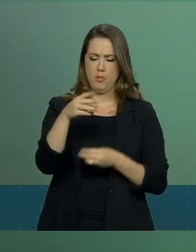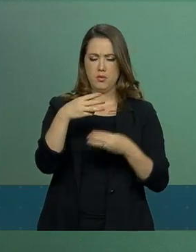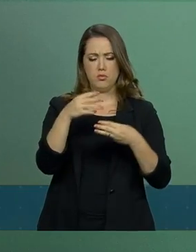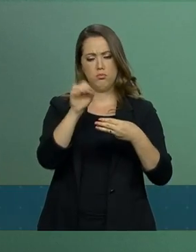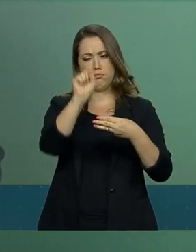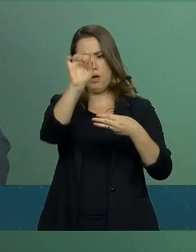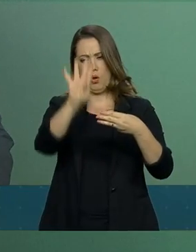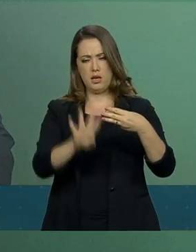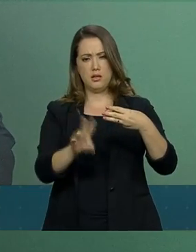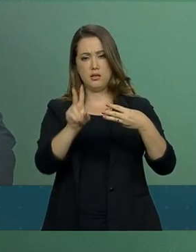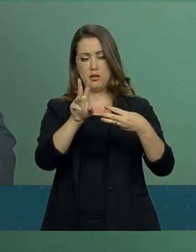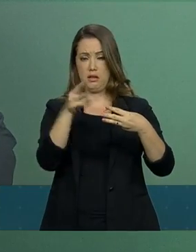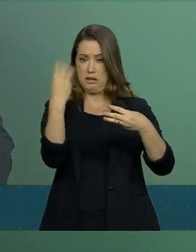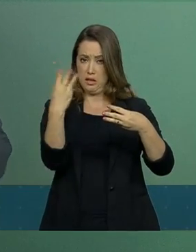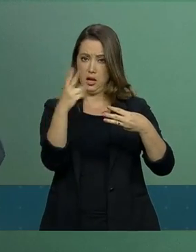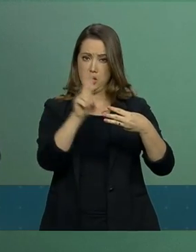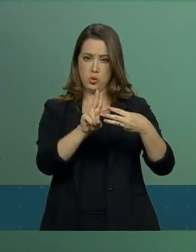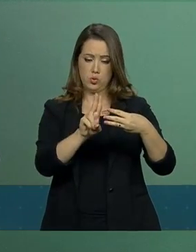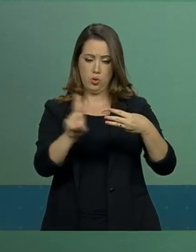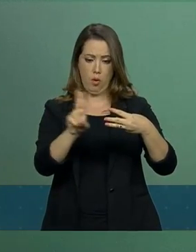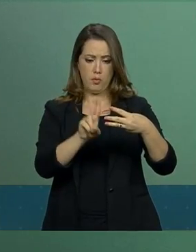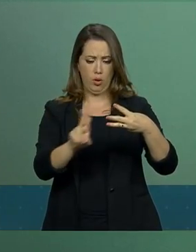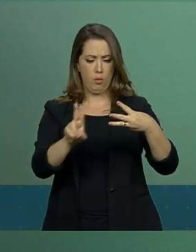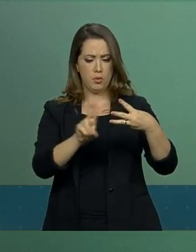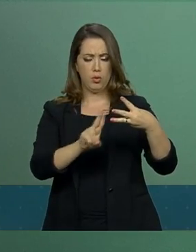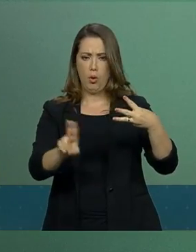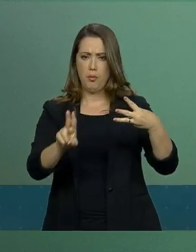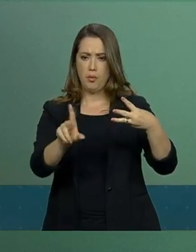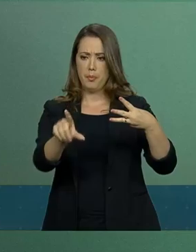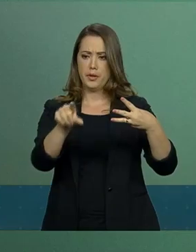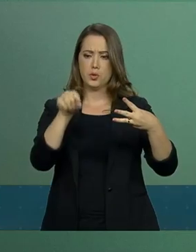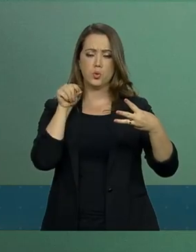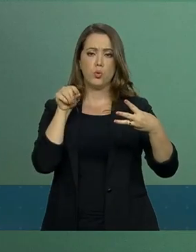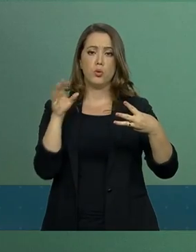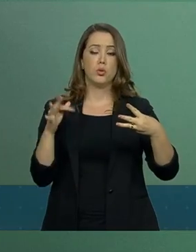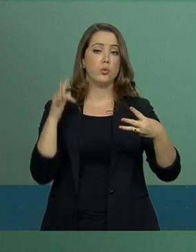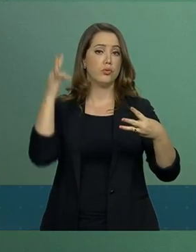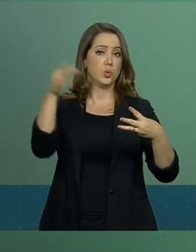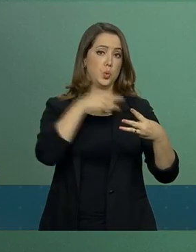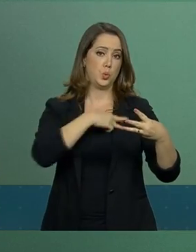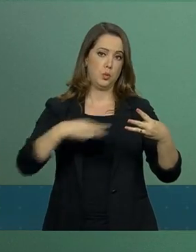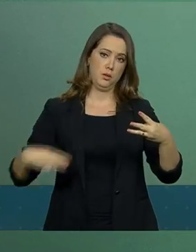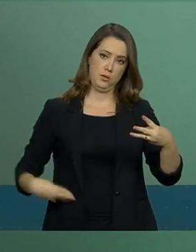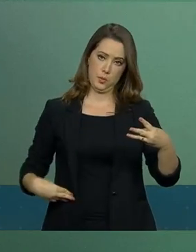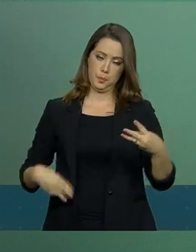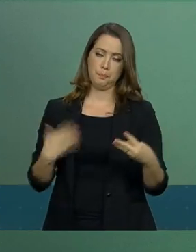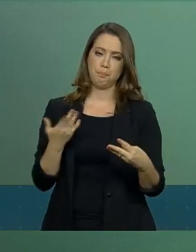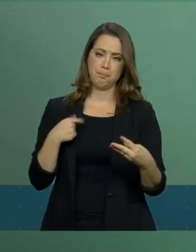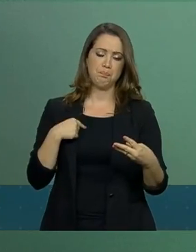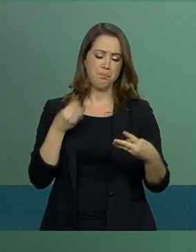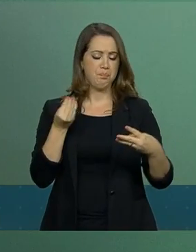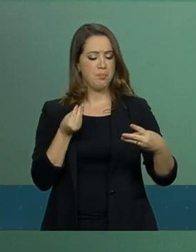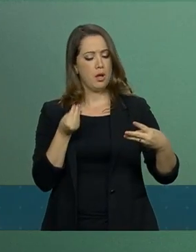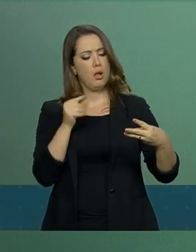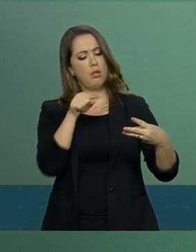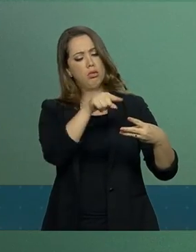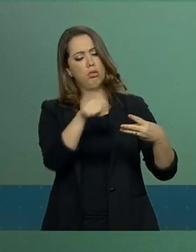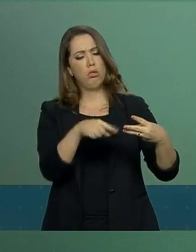para análise e seleção desse futuro ministro. É dentro desse escopo que nós